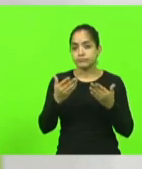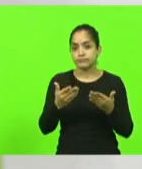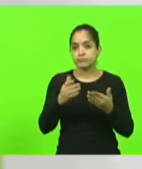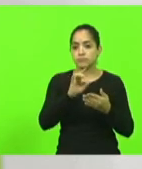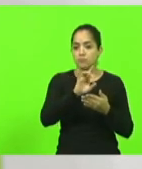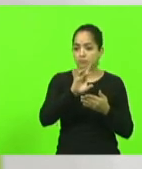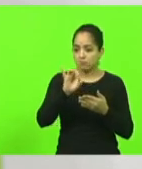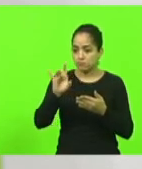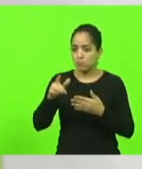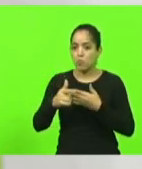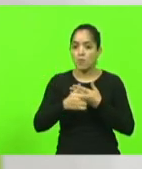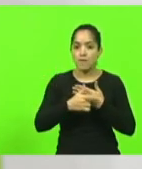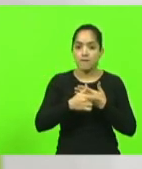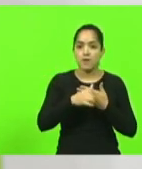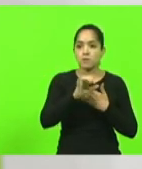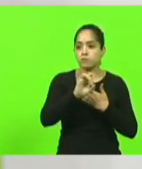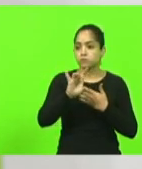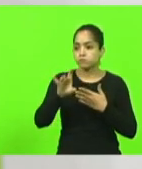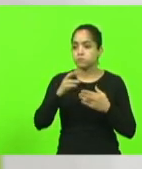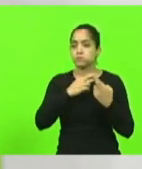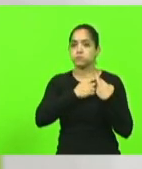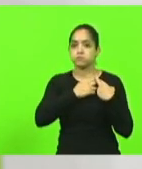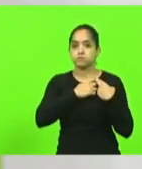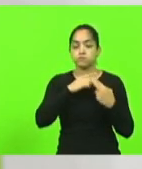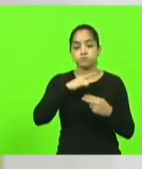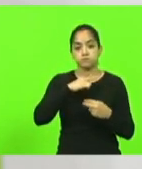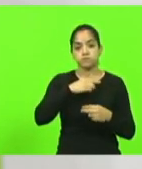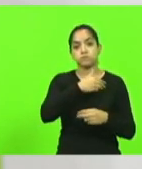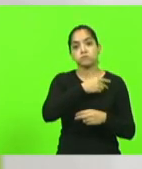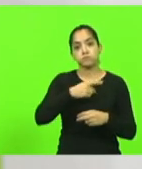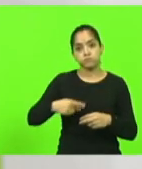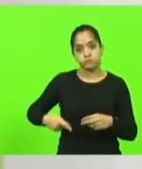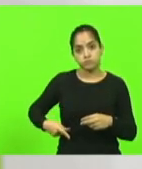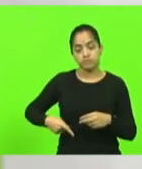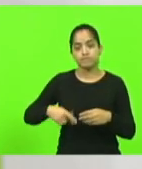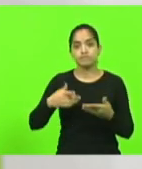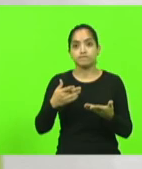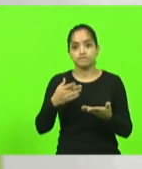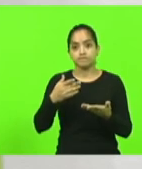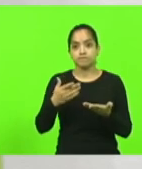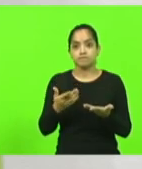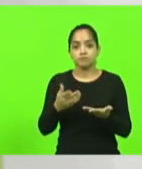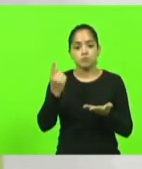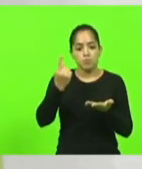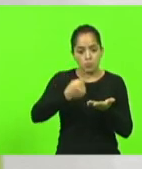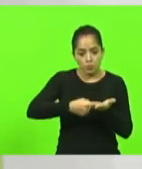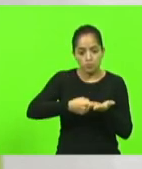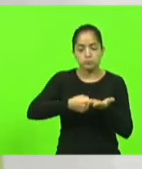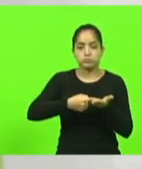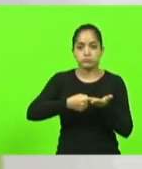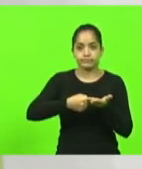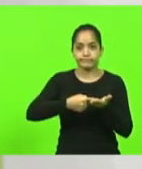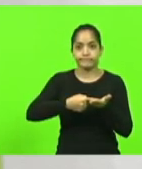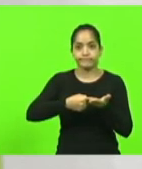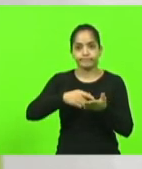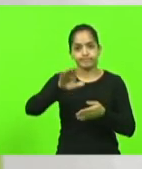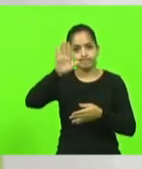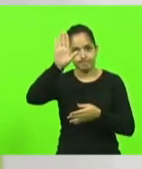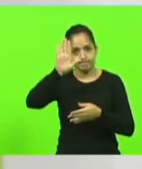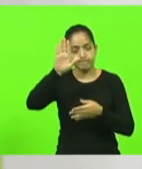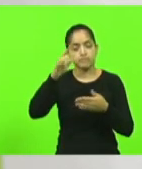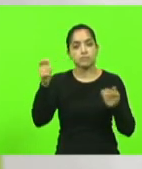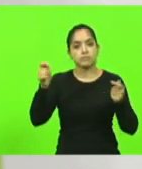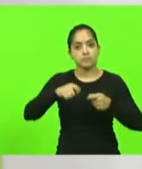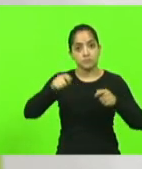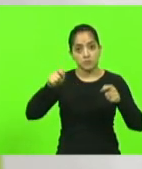seu papel. Que o presidente faça o seu papel, que cumpra os seus compromissos assumidos, que tenha capacidade